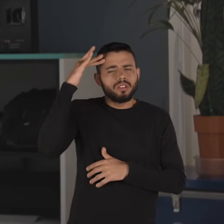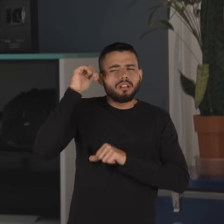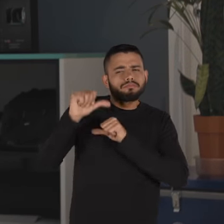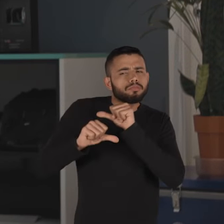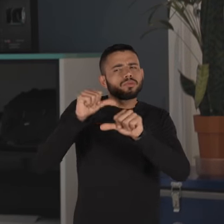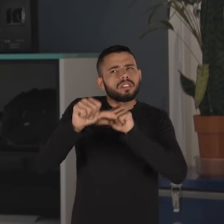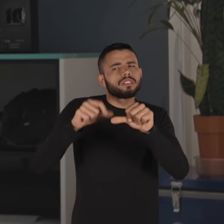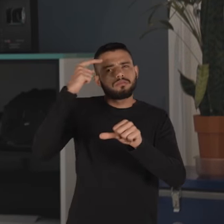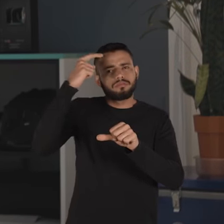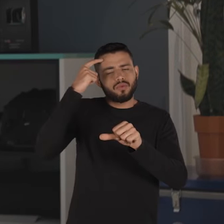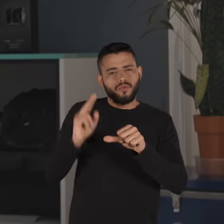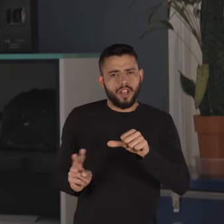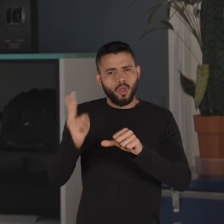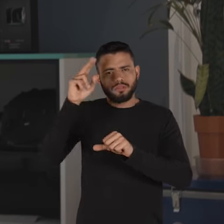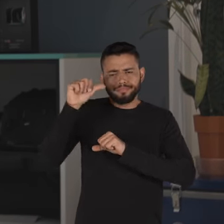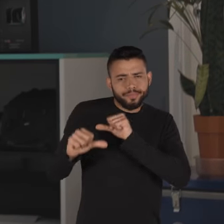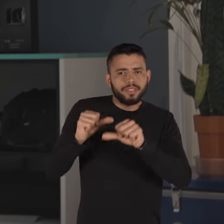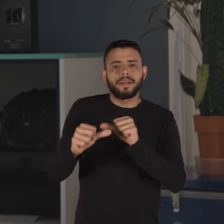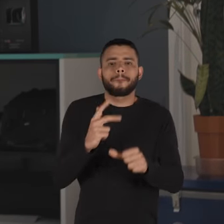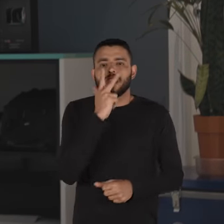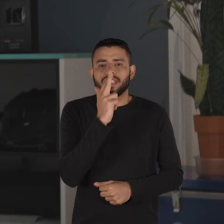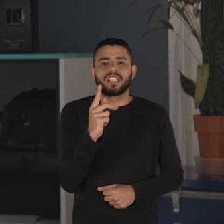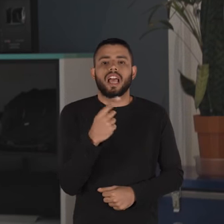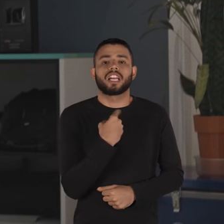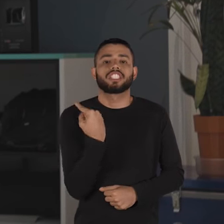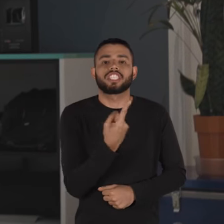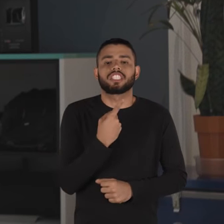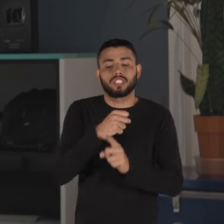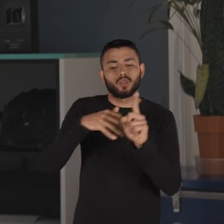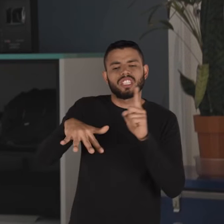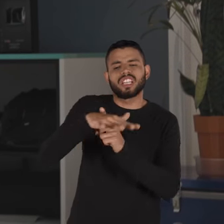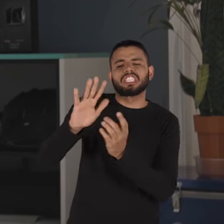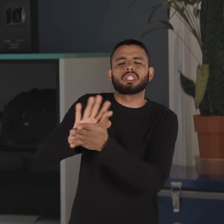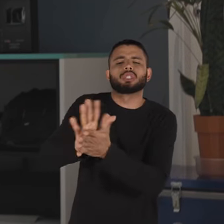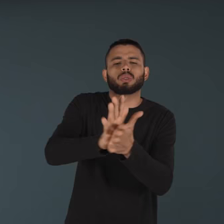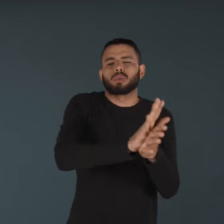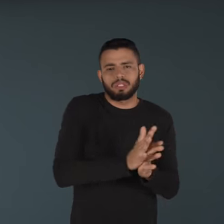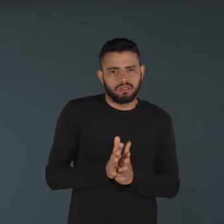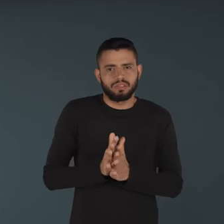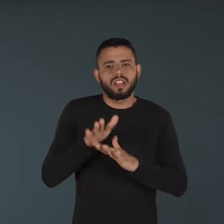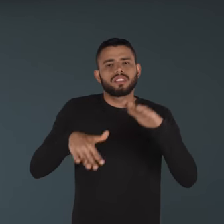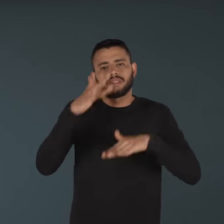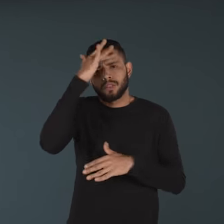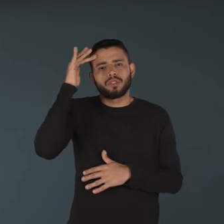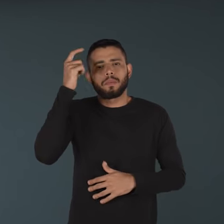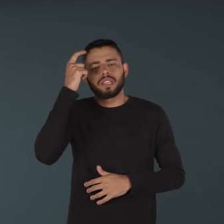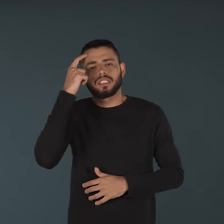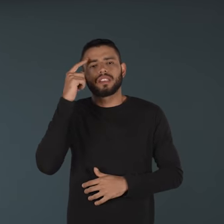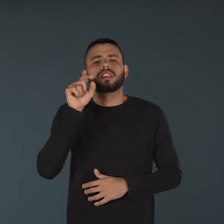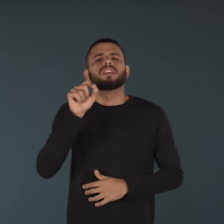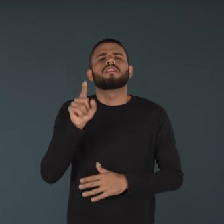desconstrução desses valores Pedro como se a gente estivesse destruindo a sociedade muita gente que diz que